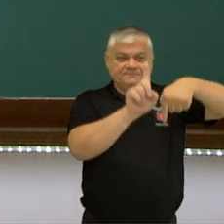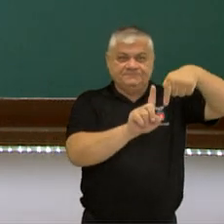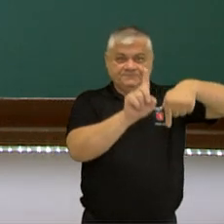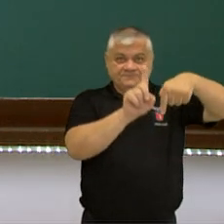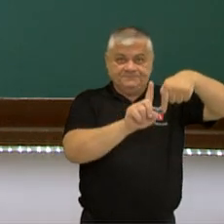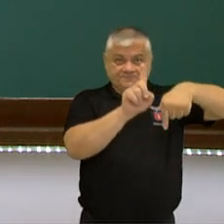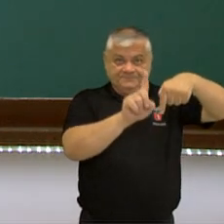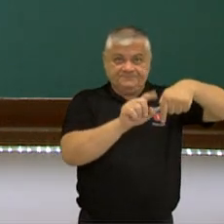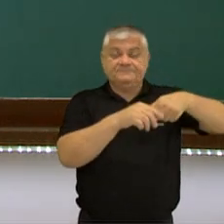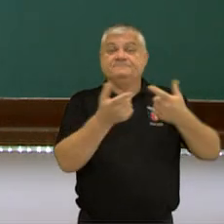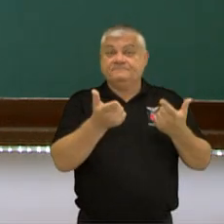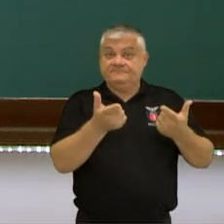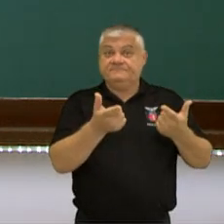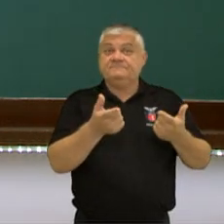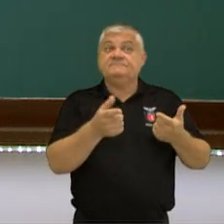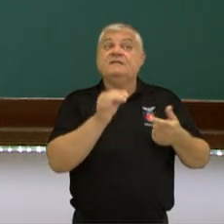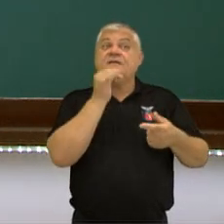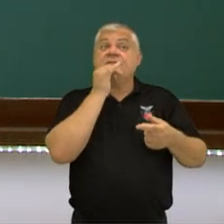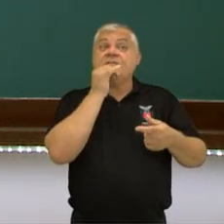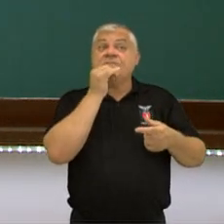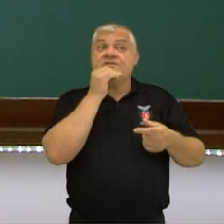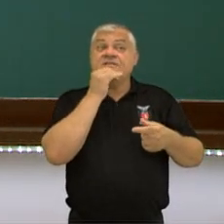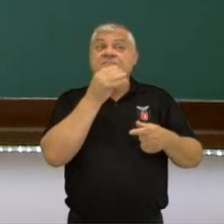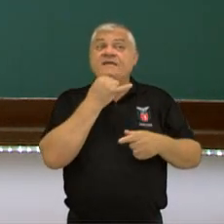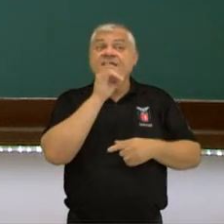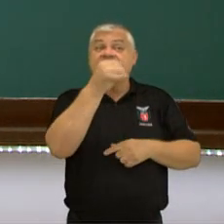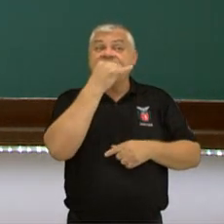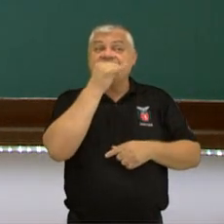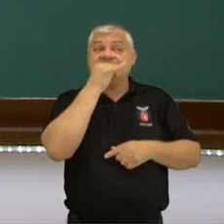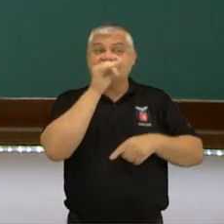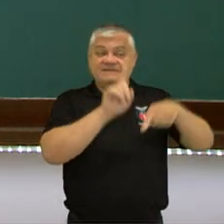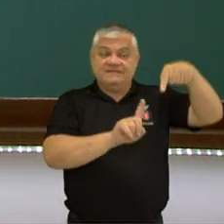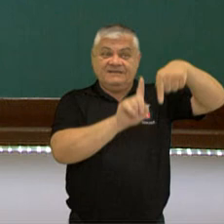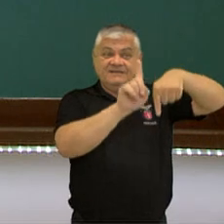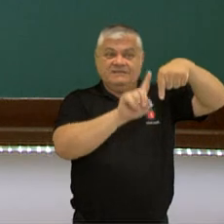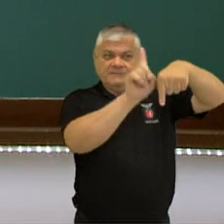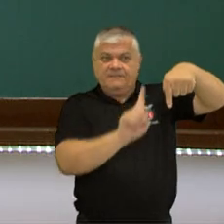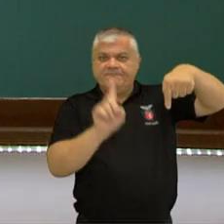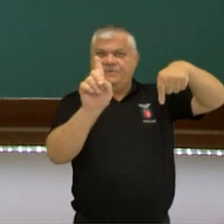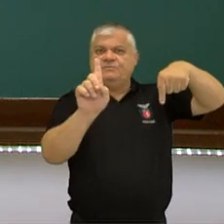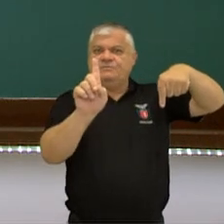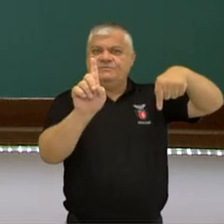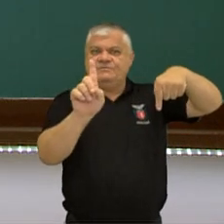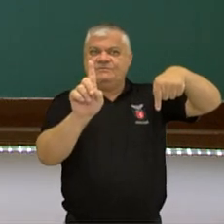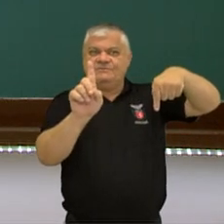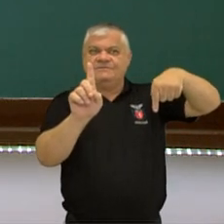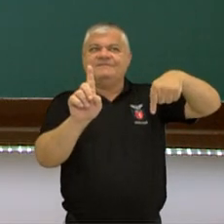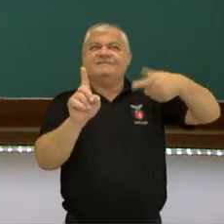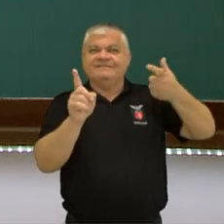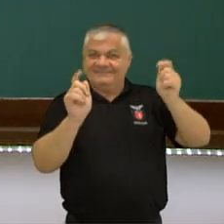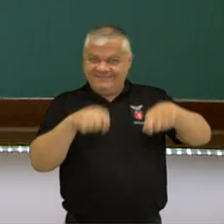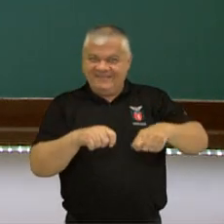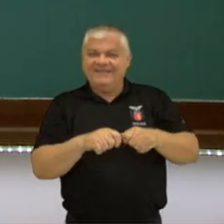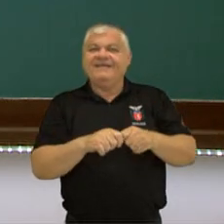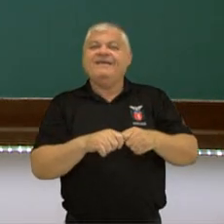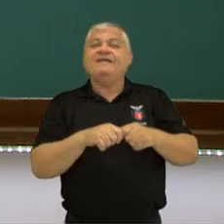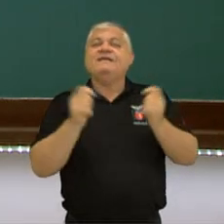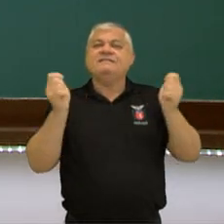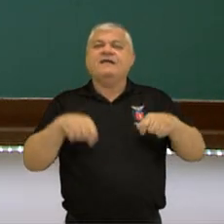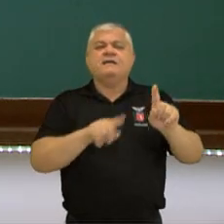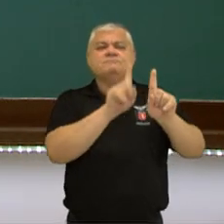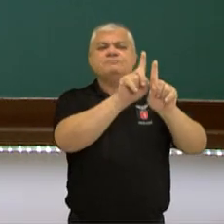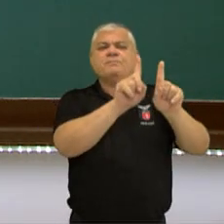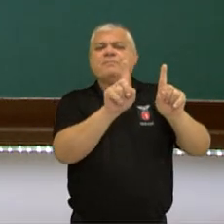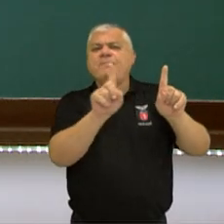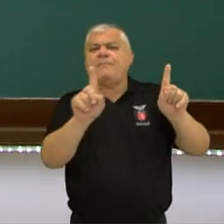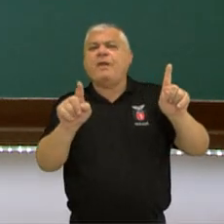carbono, sendo que a partir de energia, este elétron salta para o orbital vazio. E isso possibilita que ele